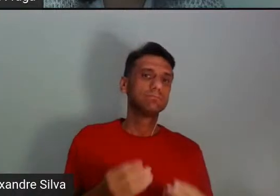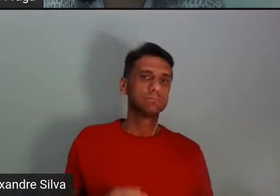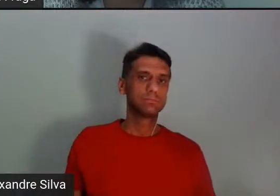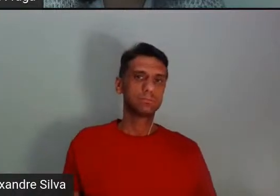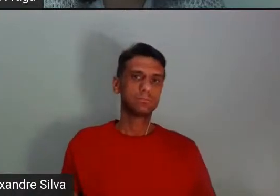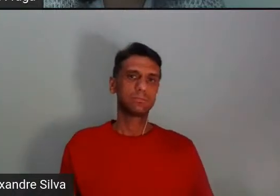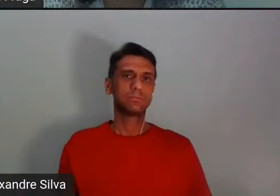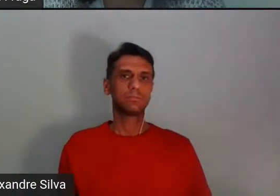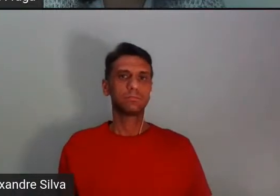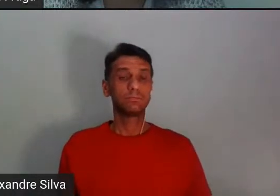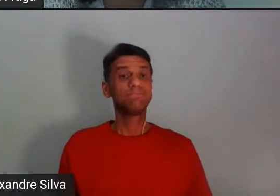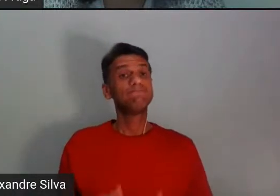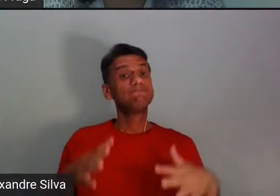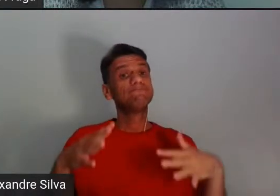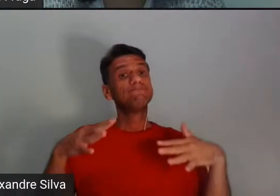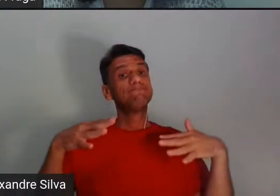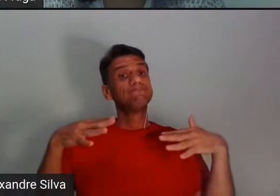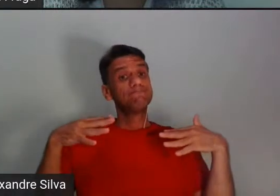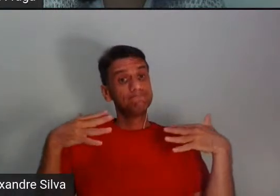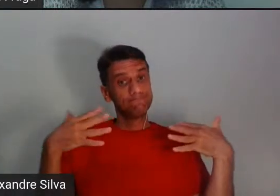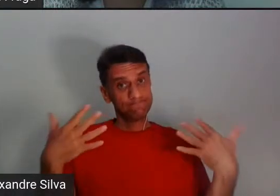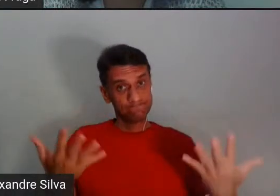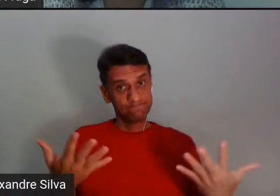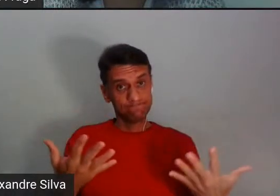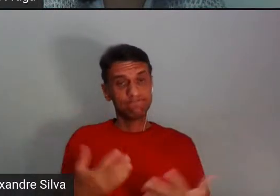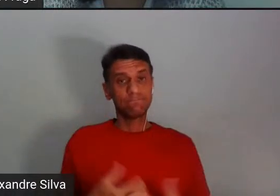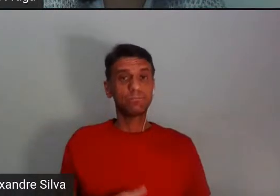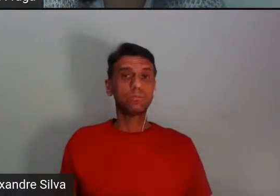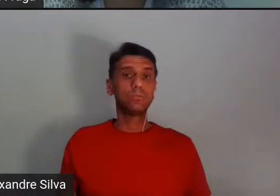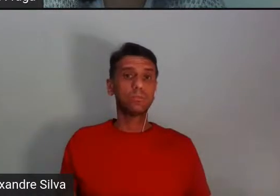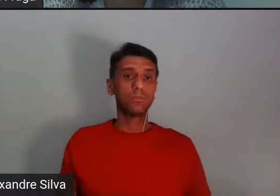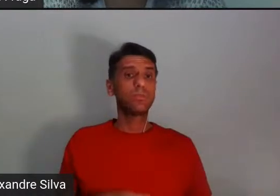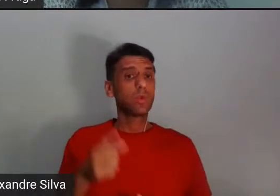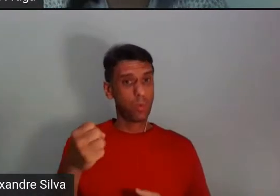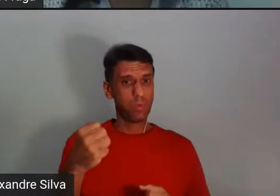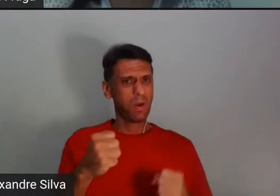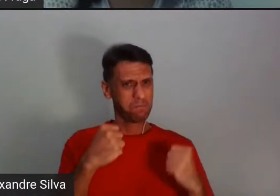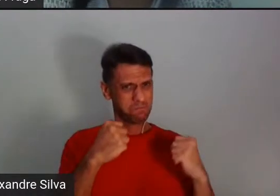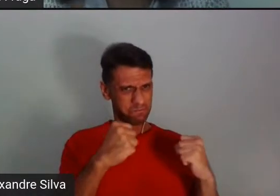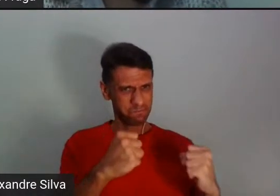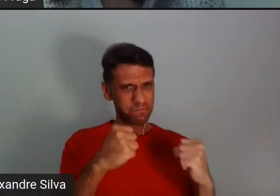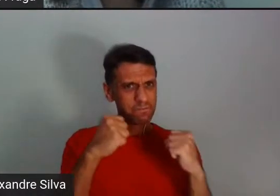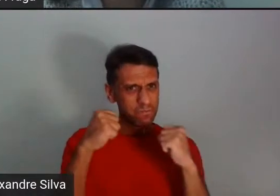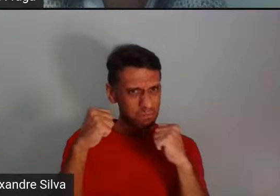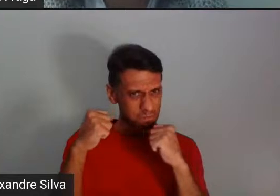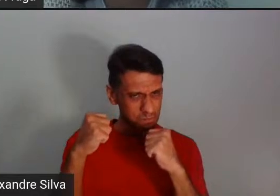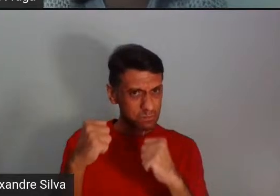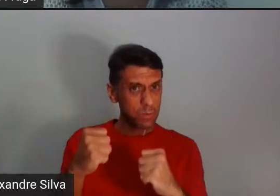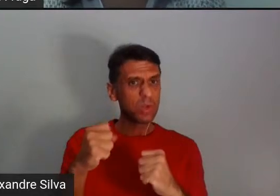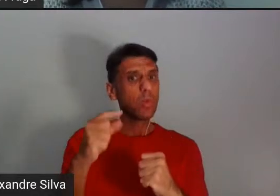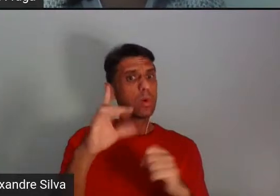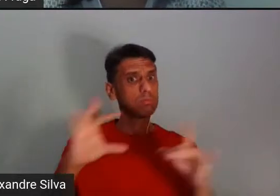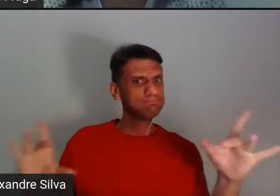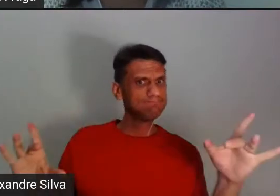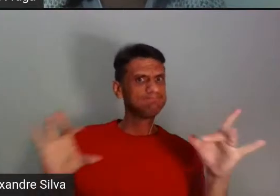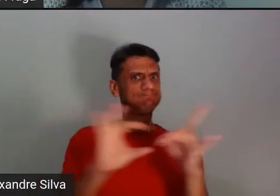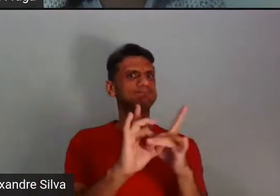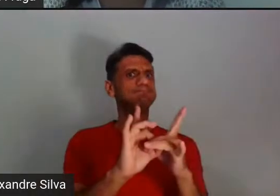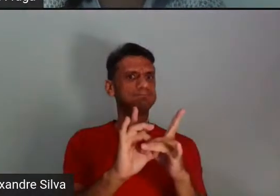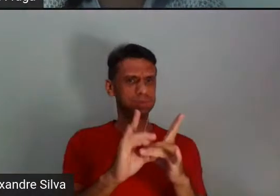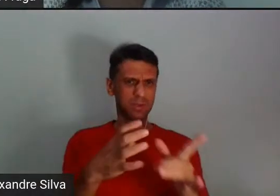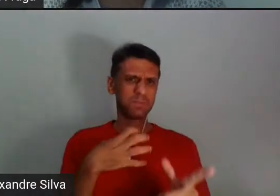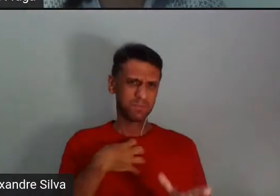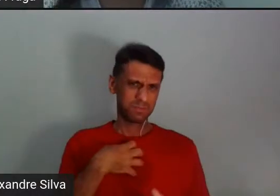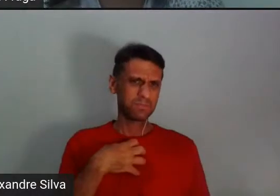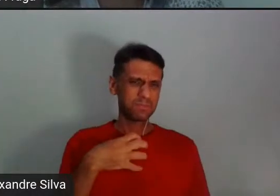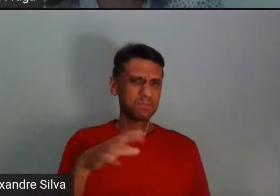Pois é. Assim, é uma potência de aliança, porque a pragmática cultural ela se